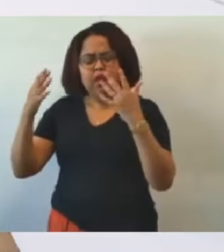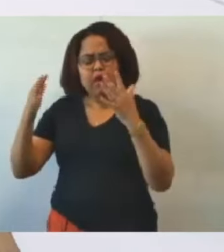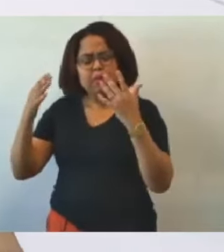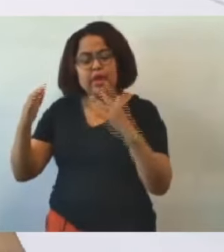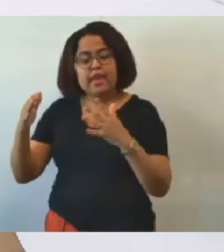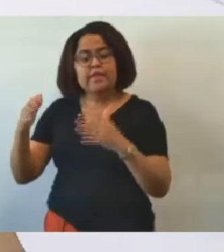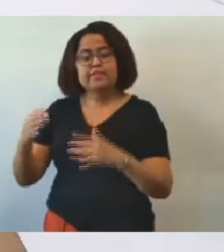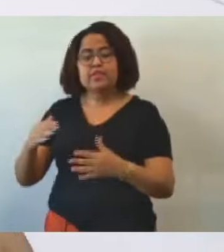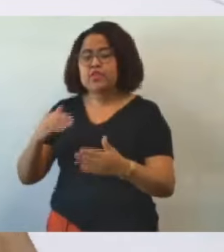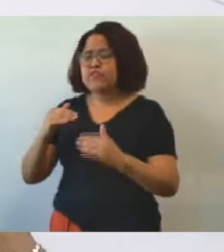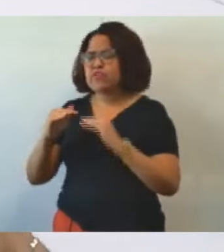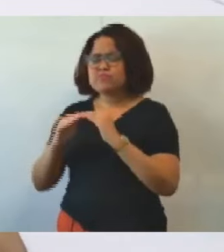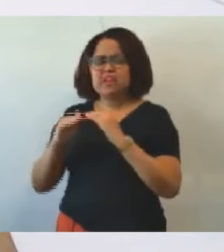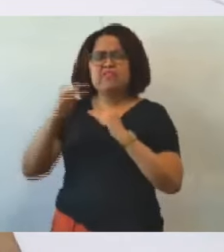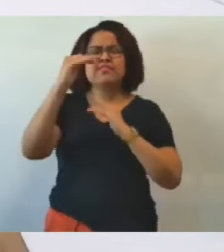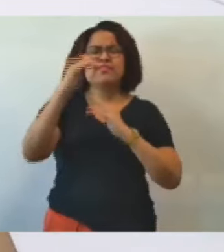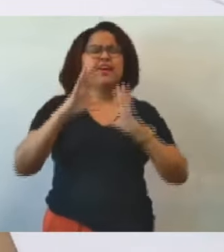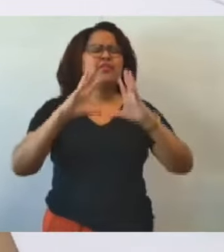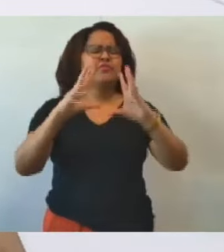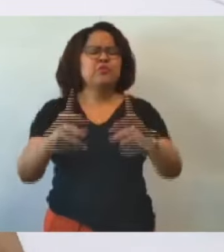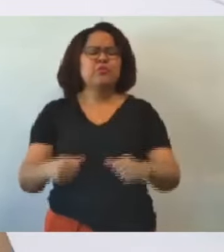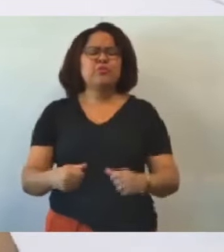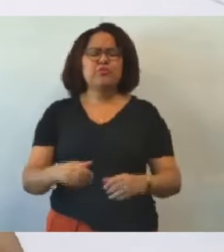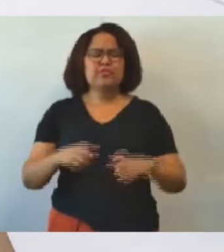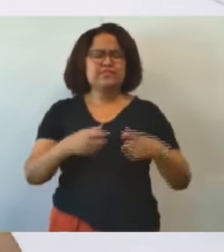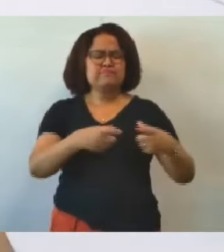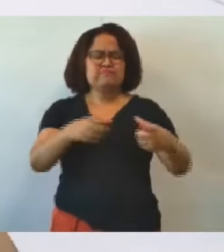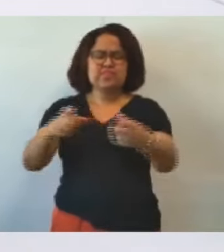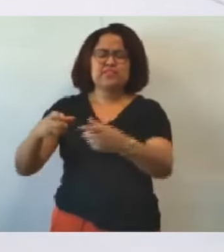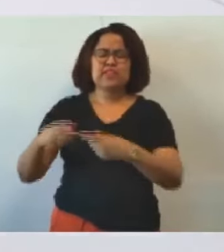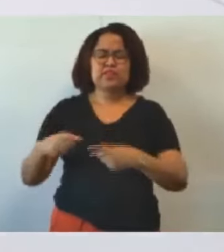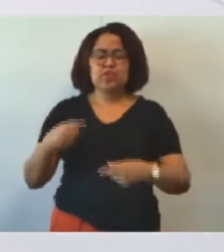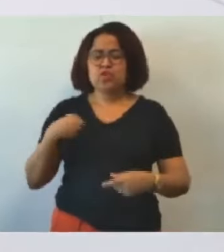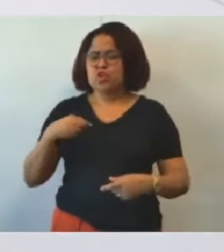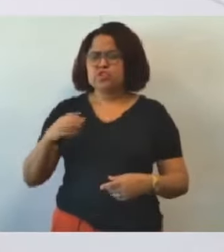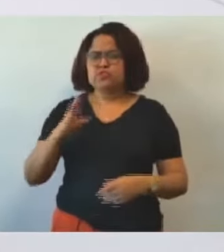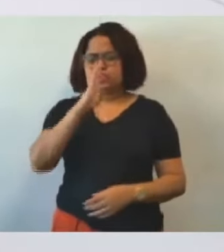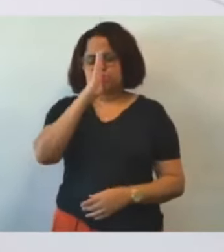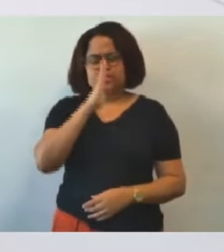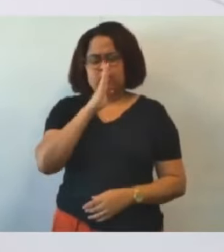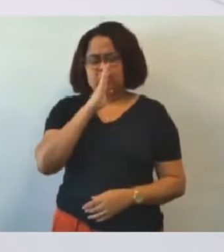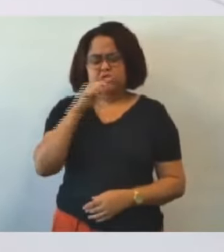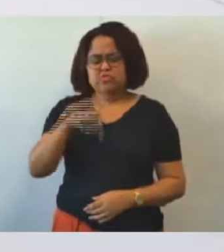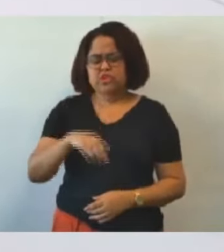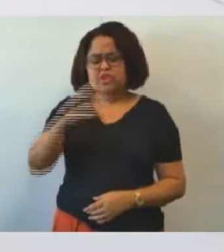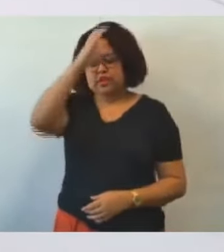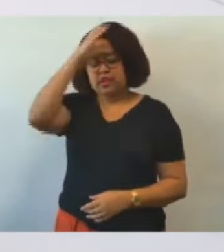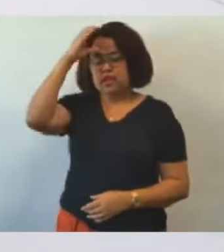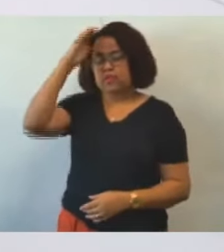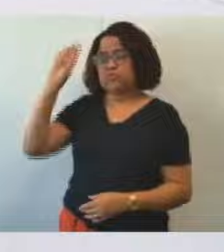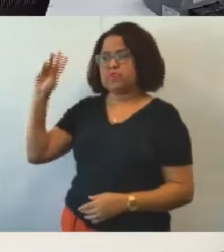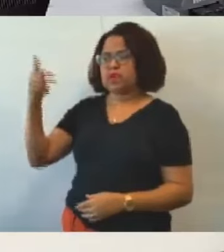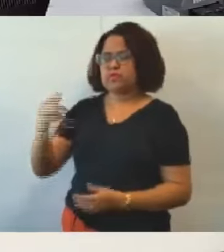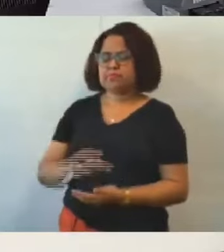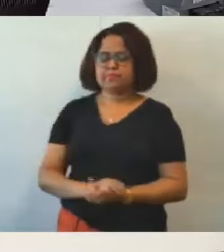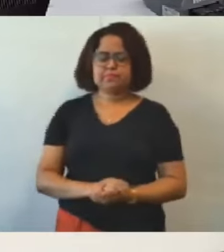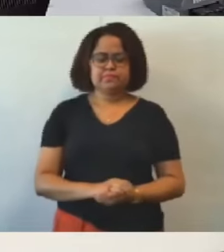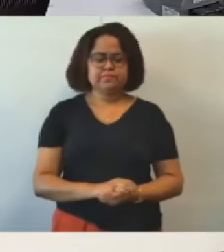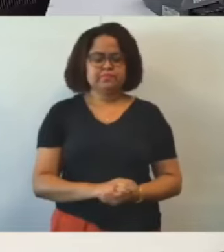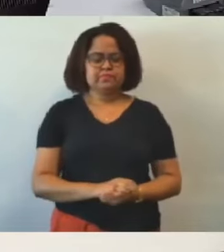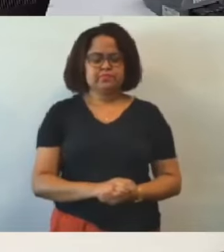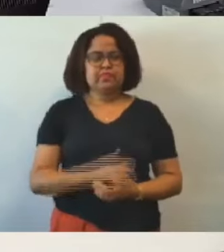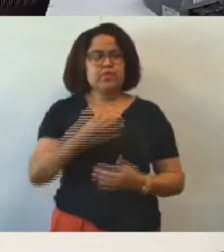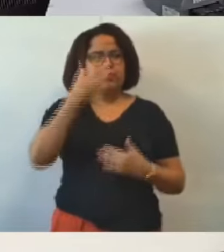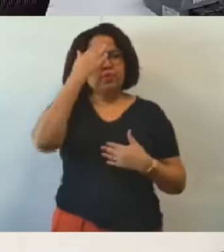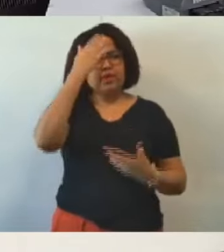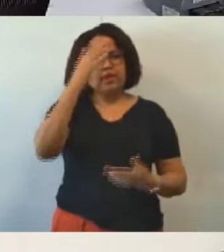em todas essas áreas porque nós não estamos omissos aqui na Câmara Municipal de Belo Horizonte obrigado presidente ok mais alguém